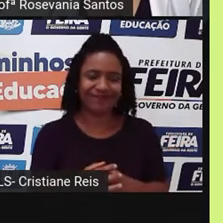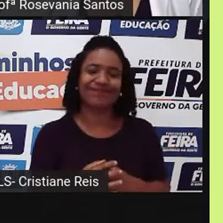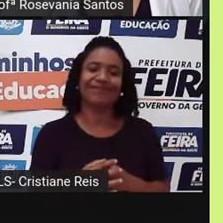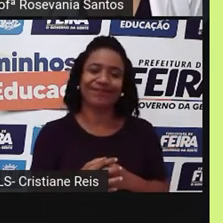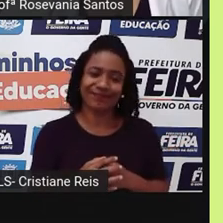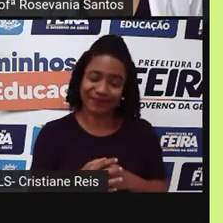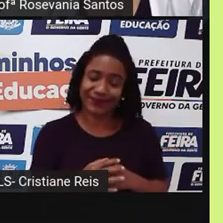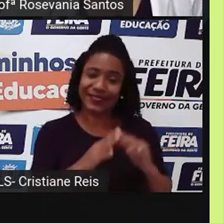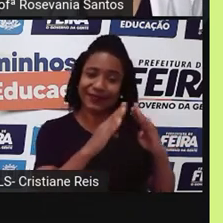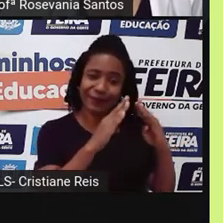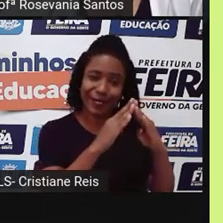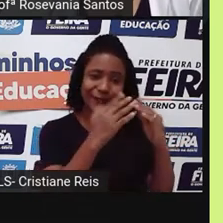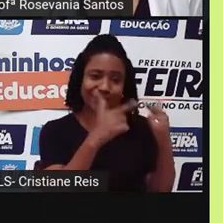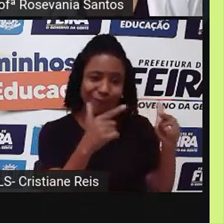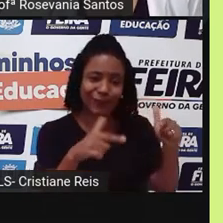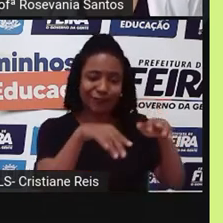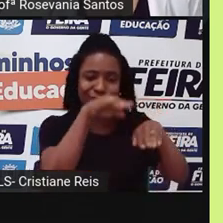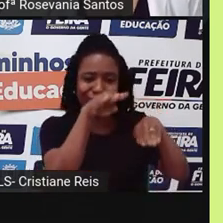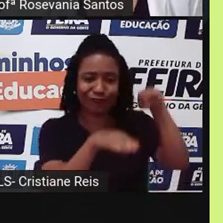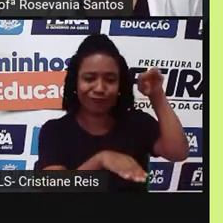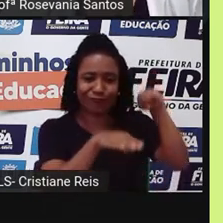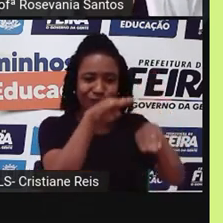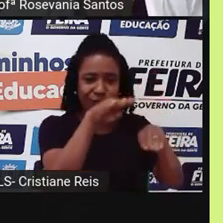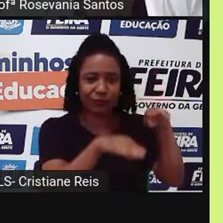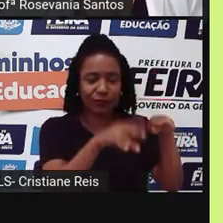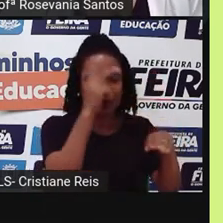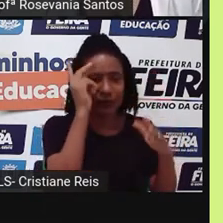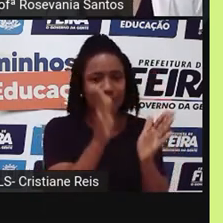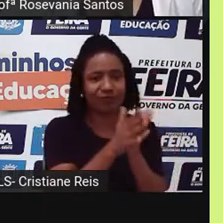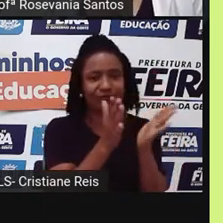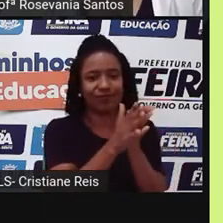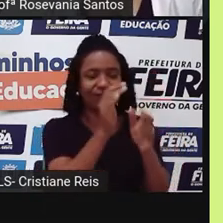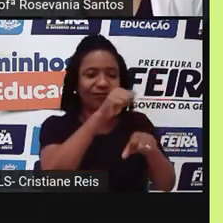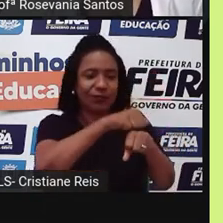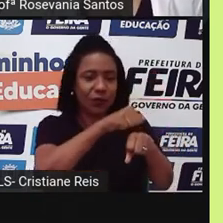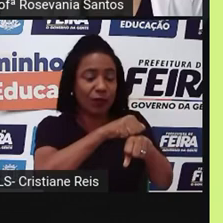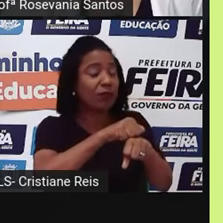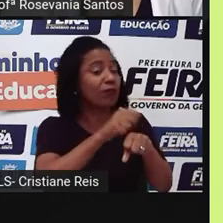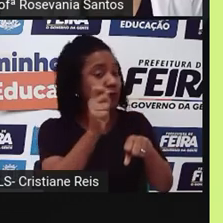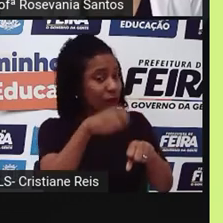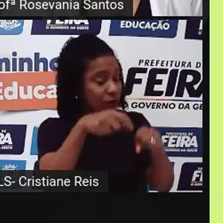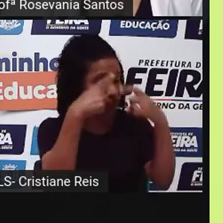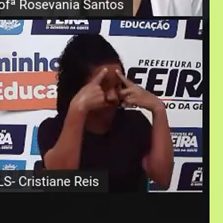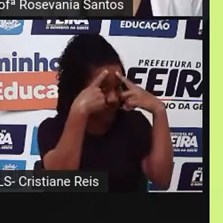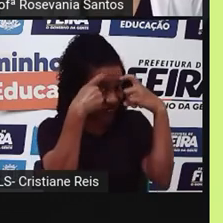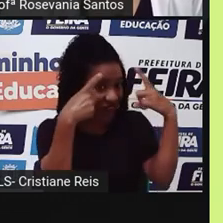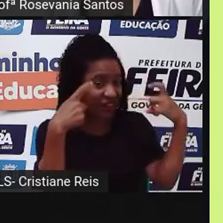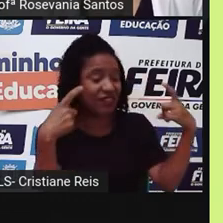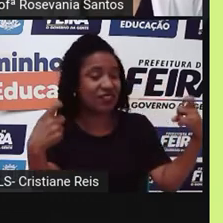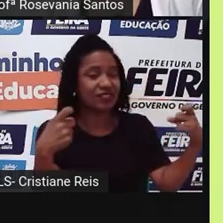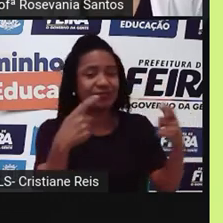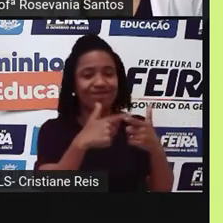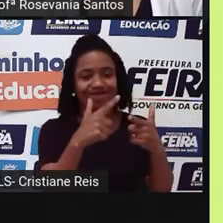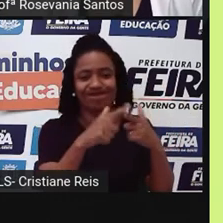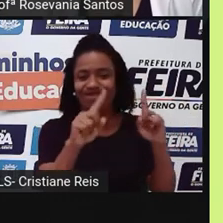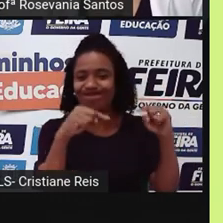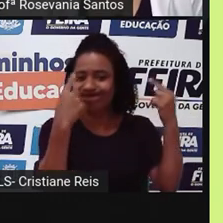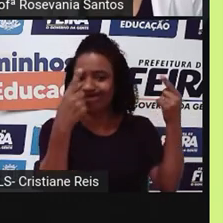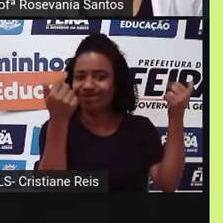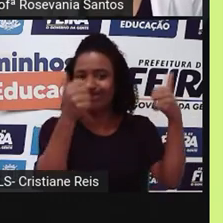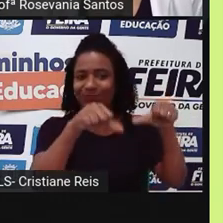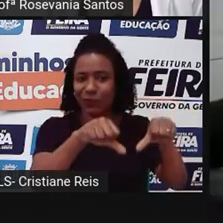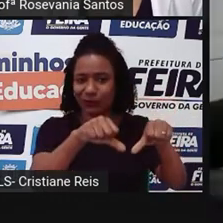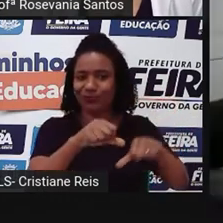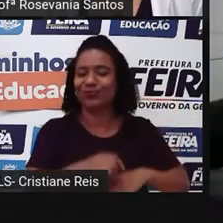questão das desigualdades, do empobrecimento. Às vezes, até o aumento da violência. São situações, né? Que existem aí nessa